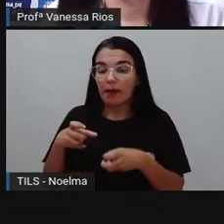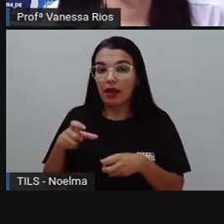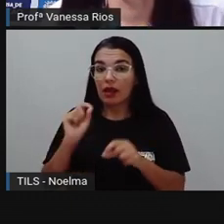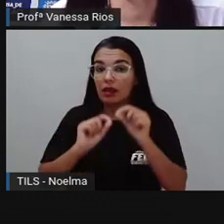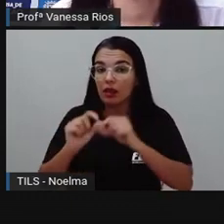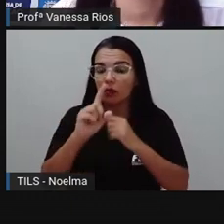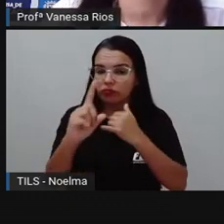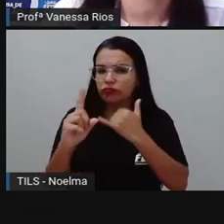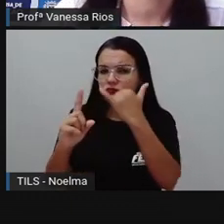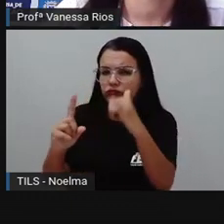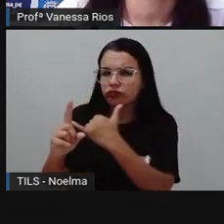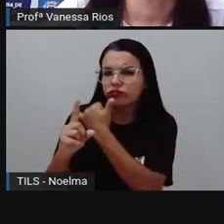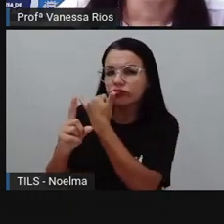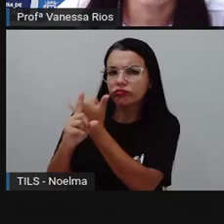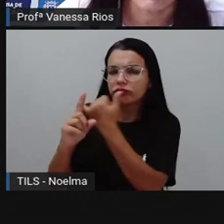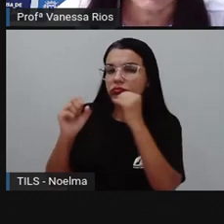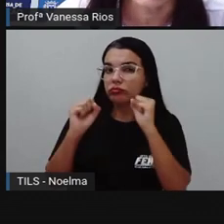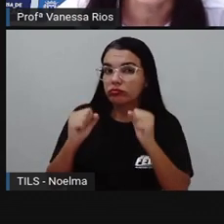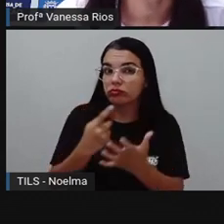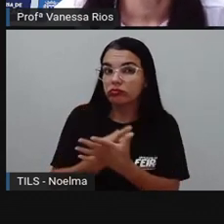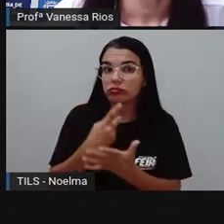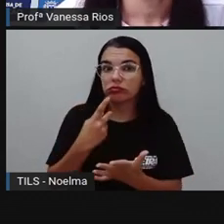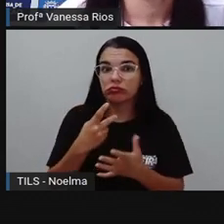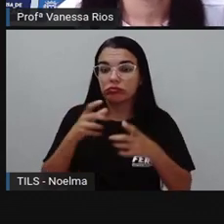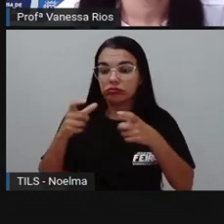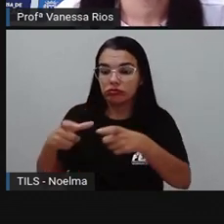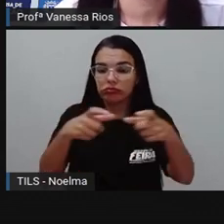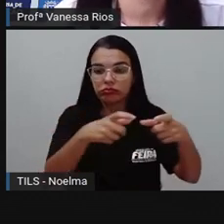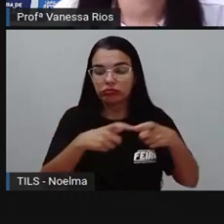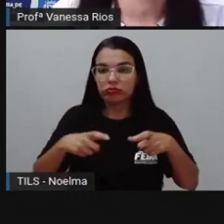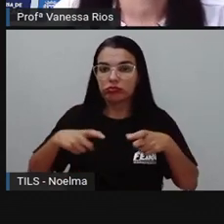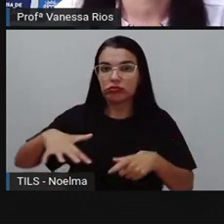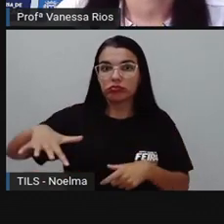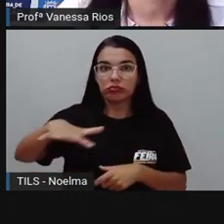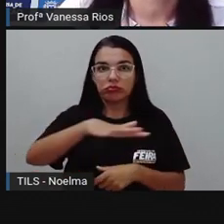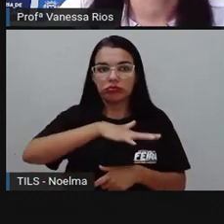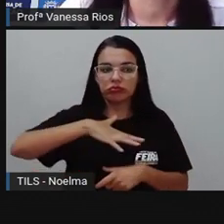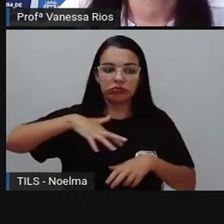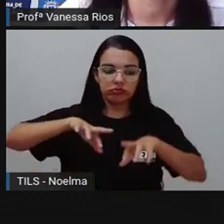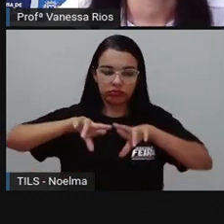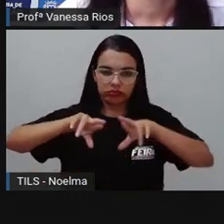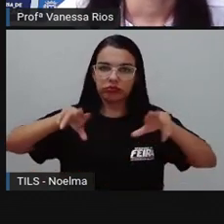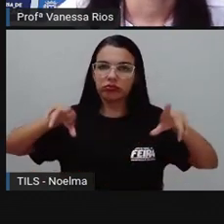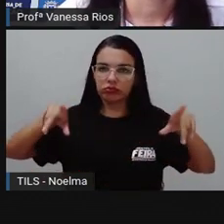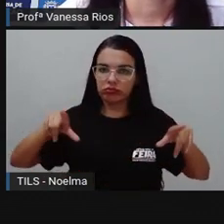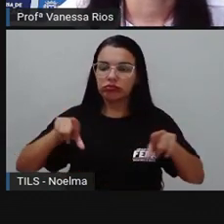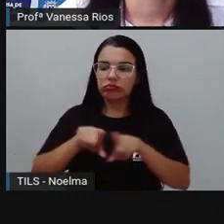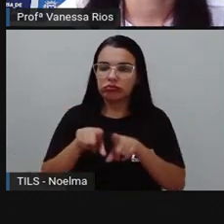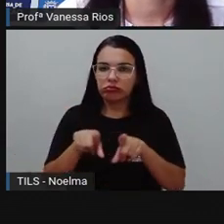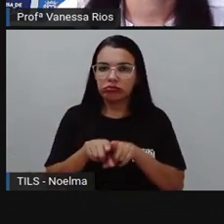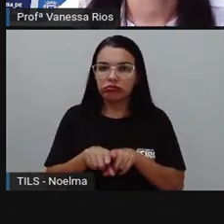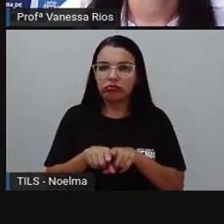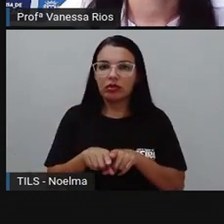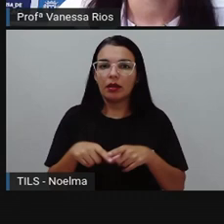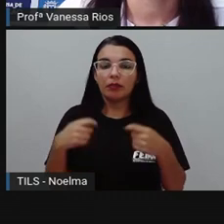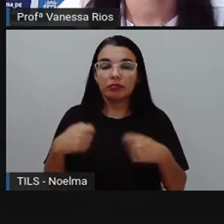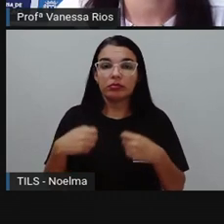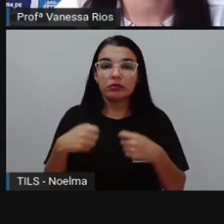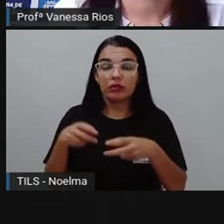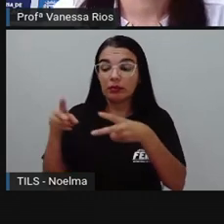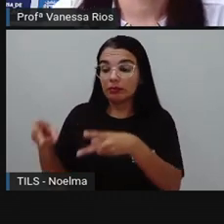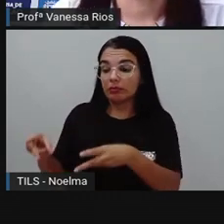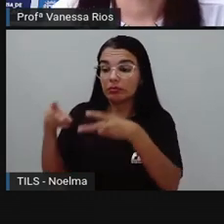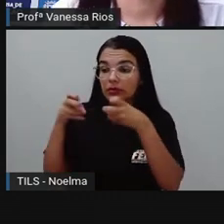ambientes e de diversas formas. E as informações que trazem aí o texto é para a gente perceber que ele